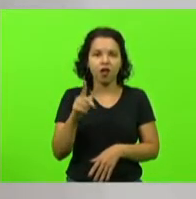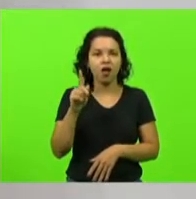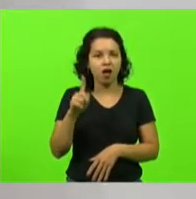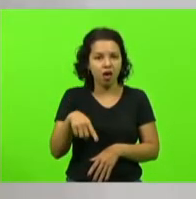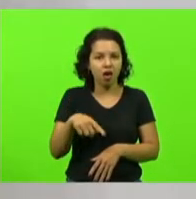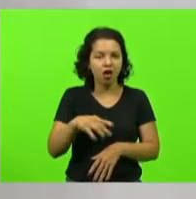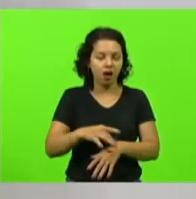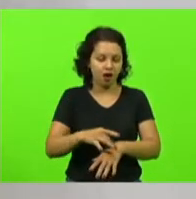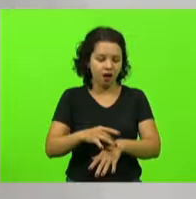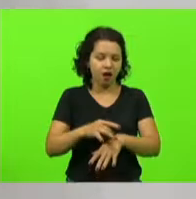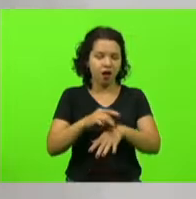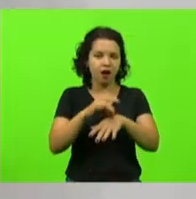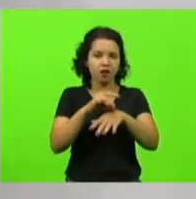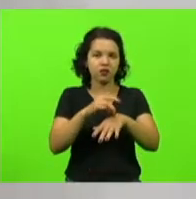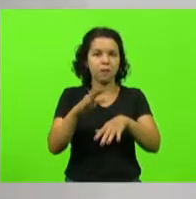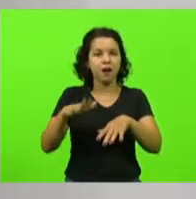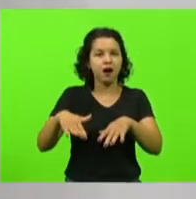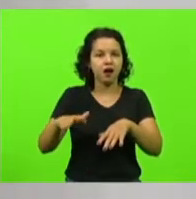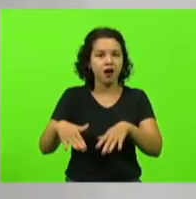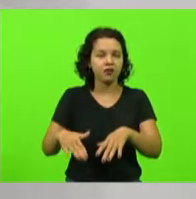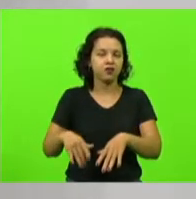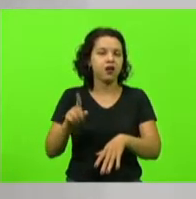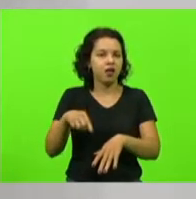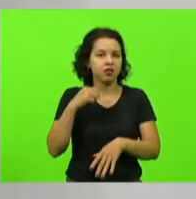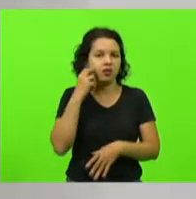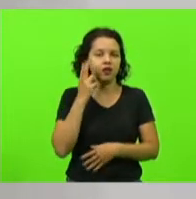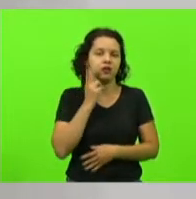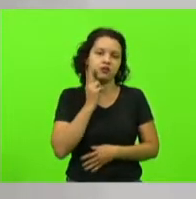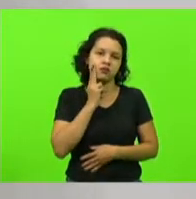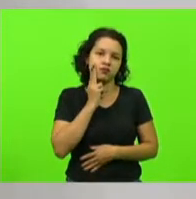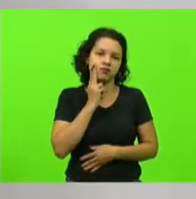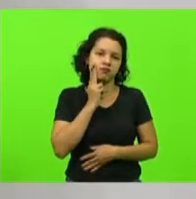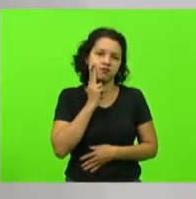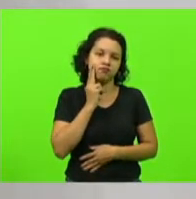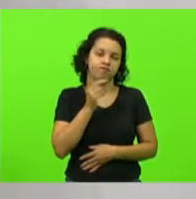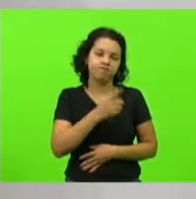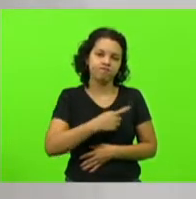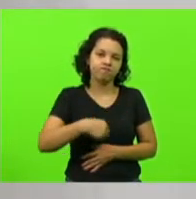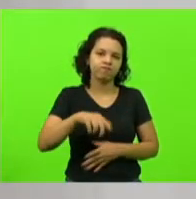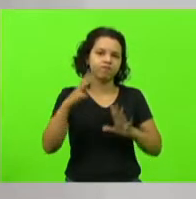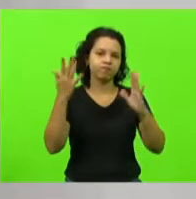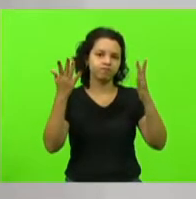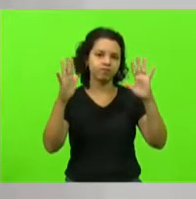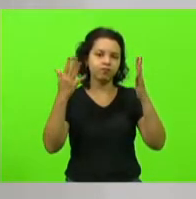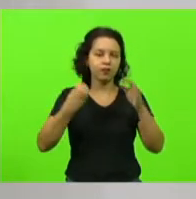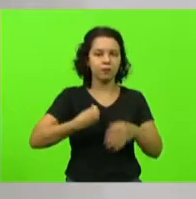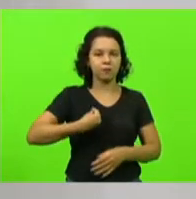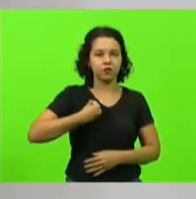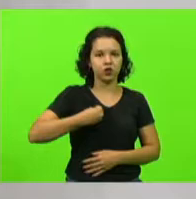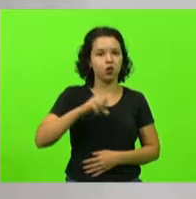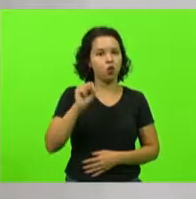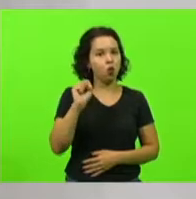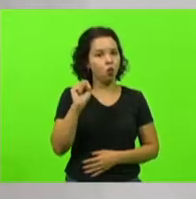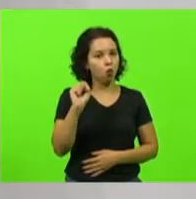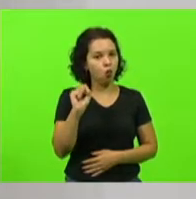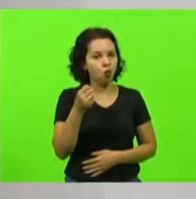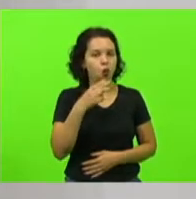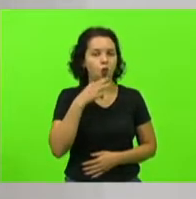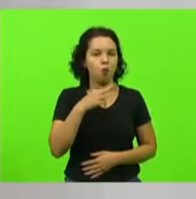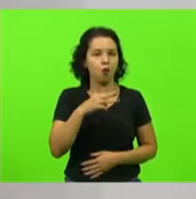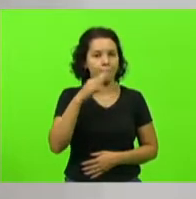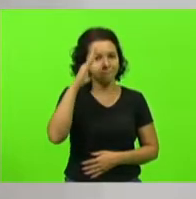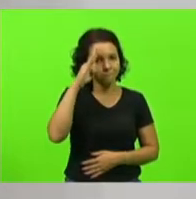Vamos sim celebrar a vida, vamos celebrar o 8 de março, mas acima de tudo